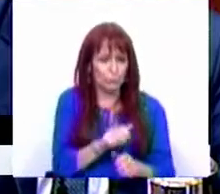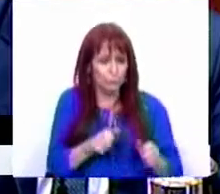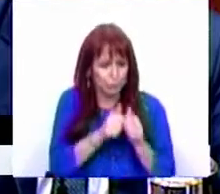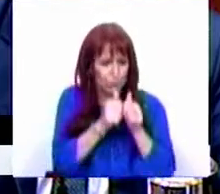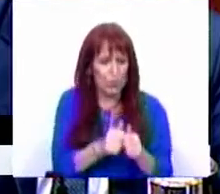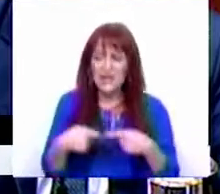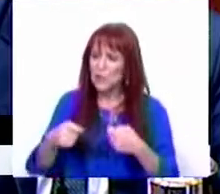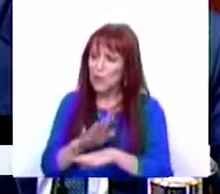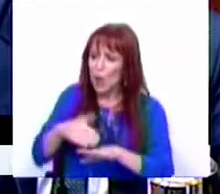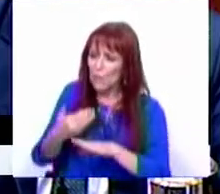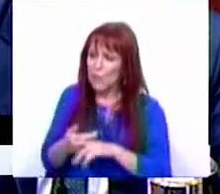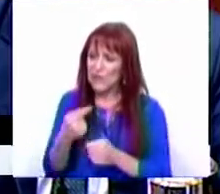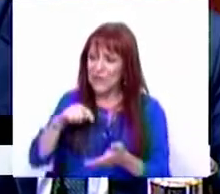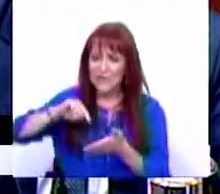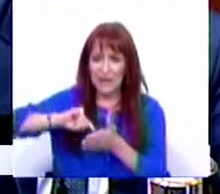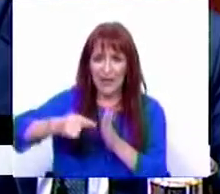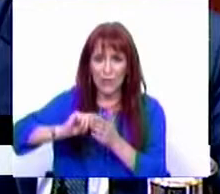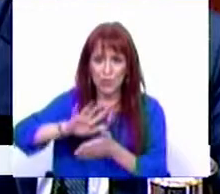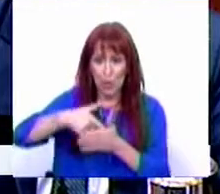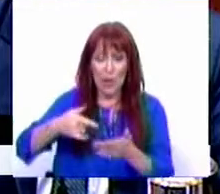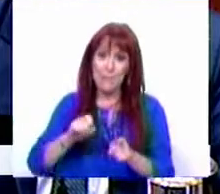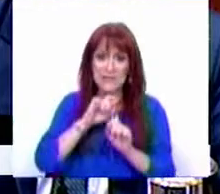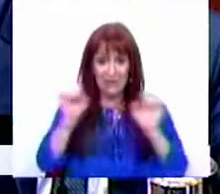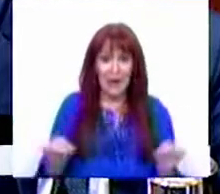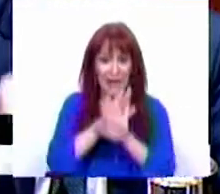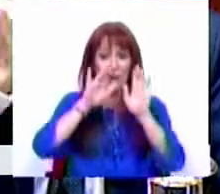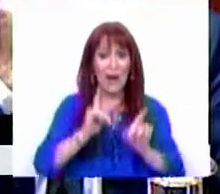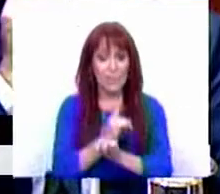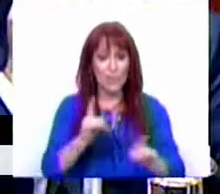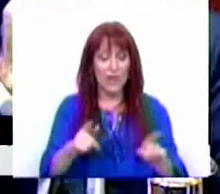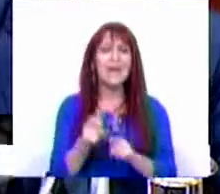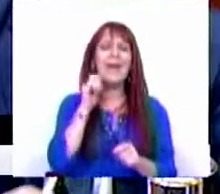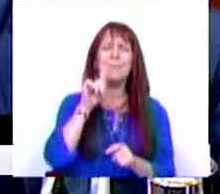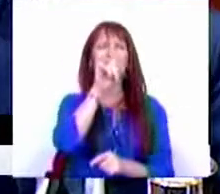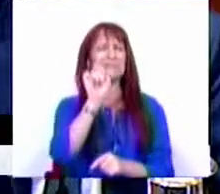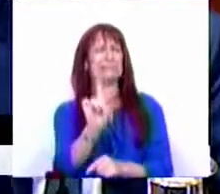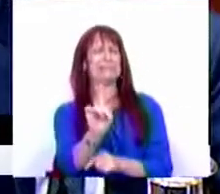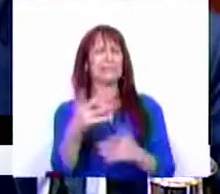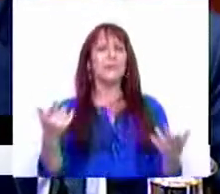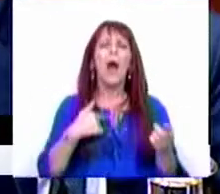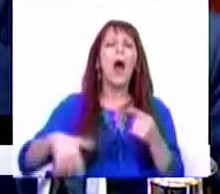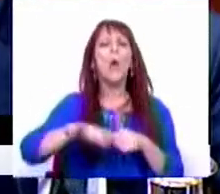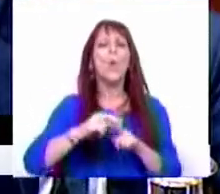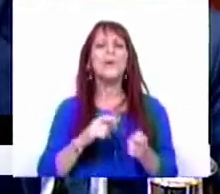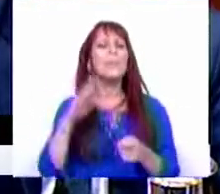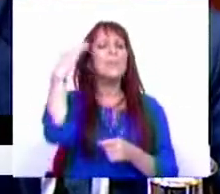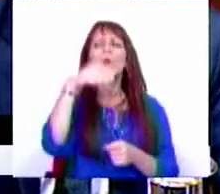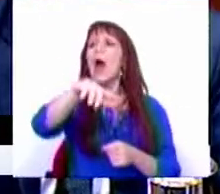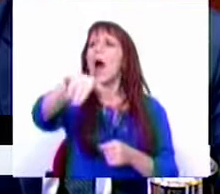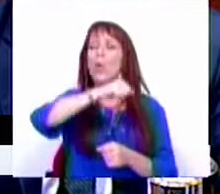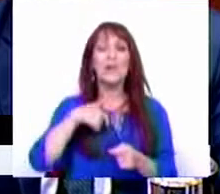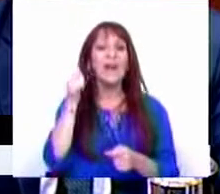gastos também no reforço do crédito horário. Porque isso é preciso clarificar, porque houve quem questionasse essa questão. Onde é que estavam esses professores?